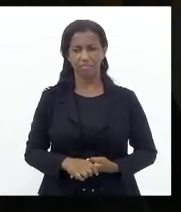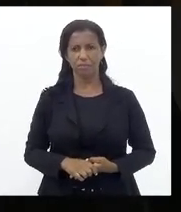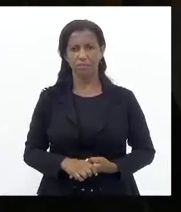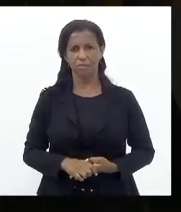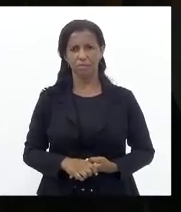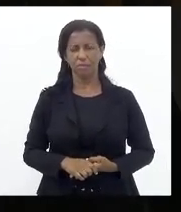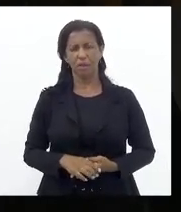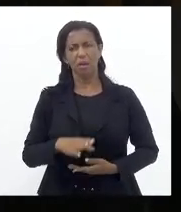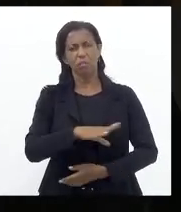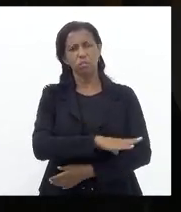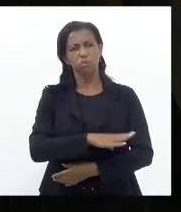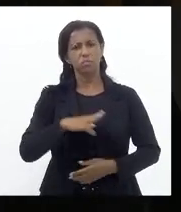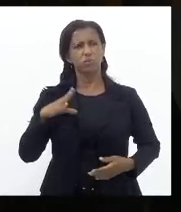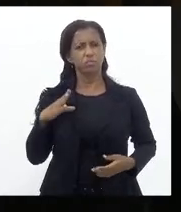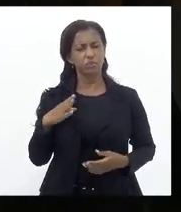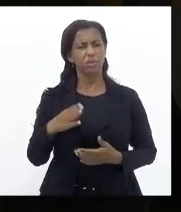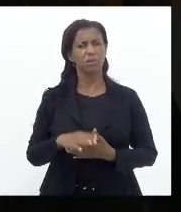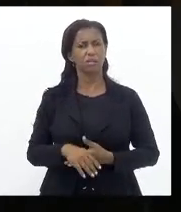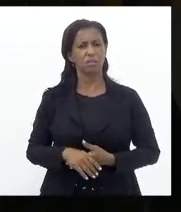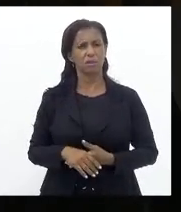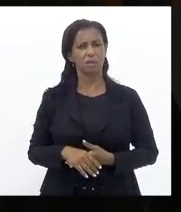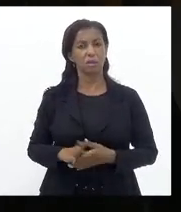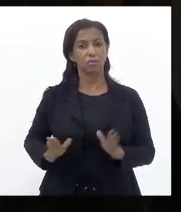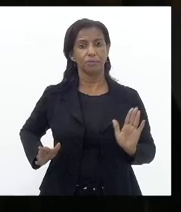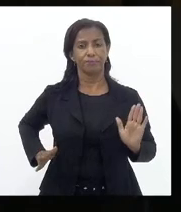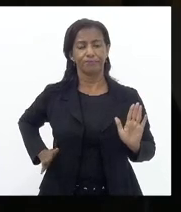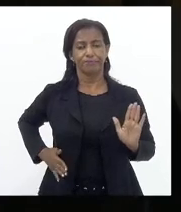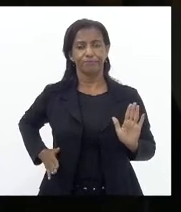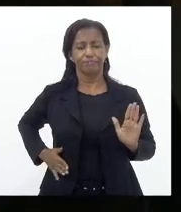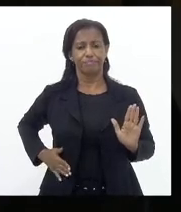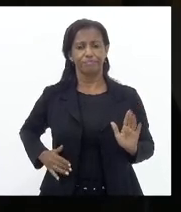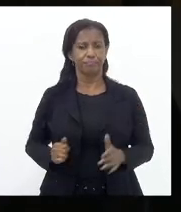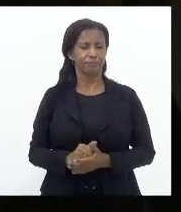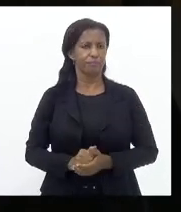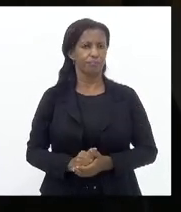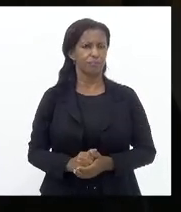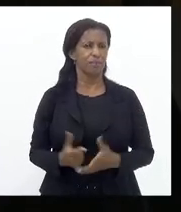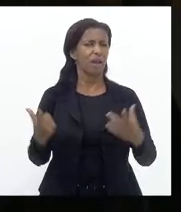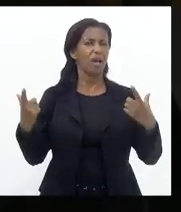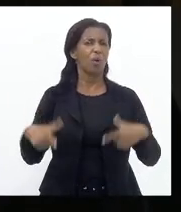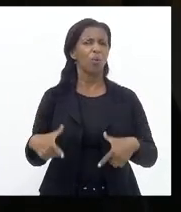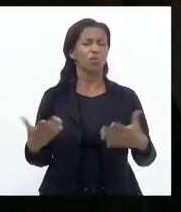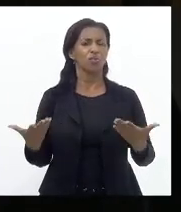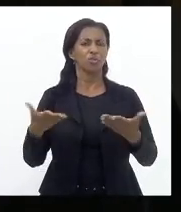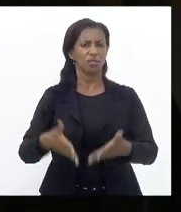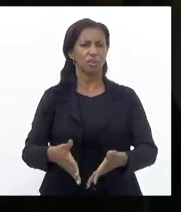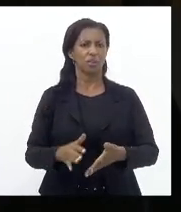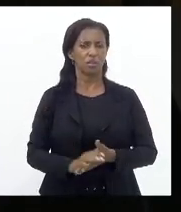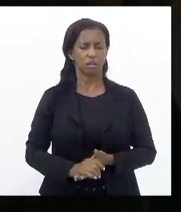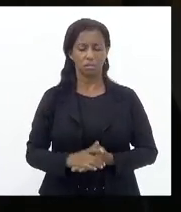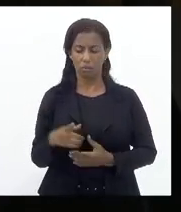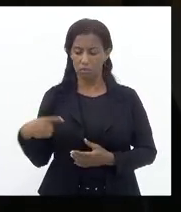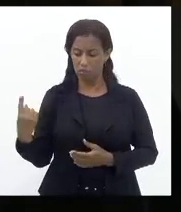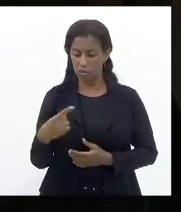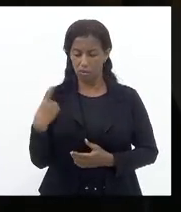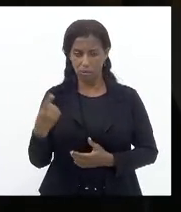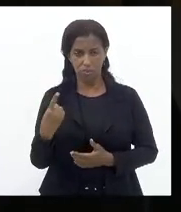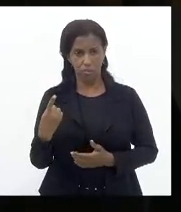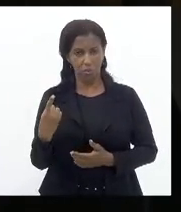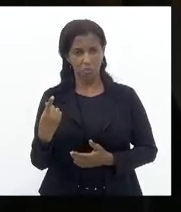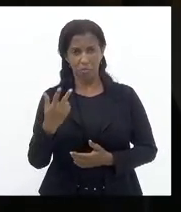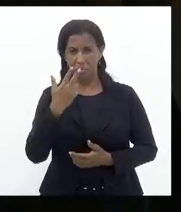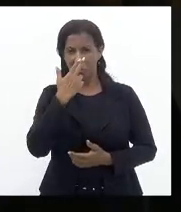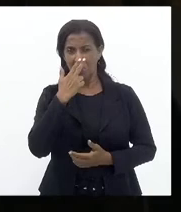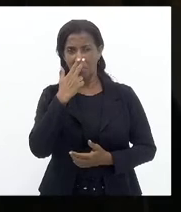ousadia Dos bandidos A que ponto nós chegamos Nós somos hoje Reféns